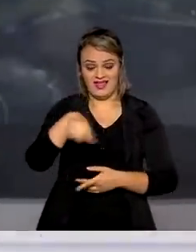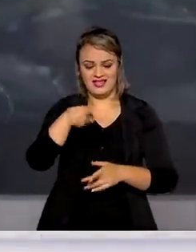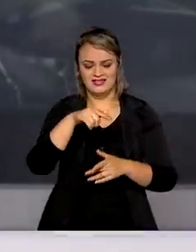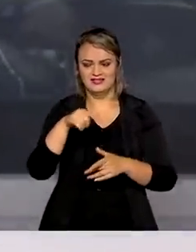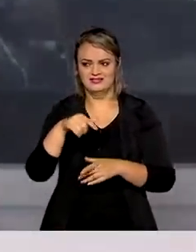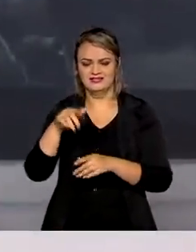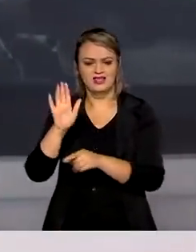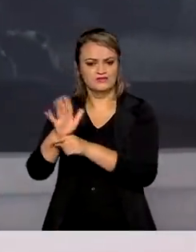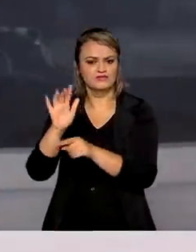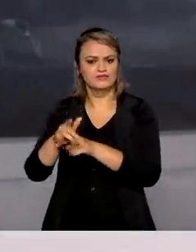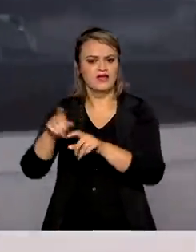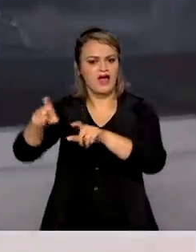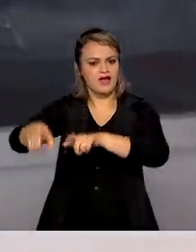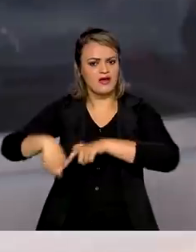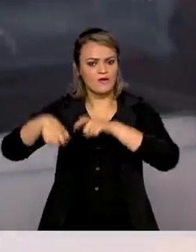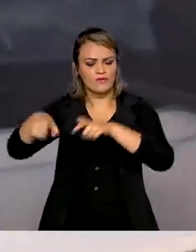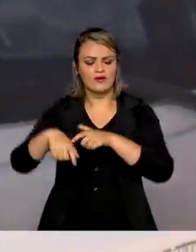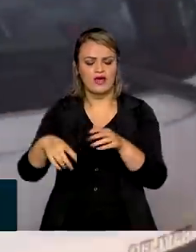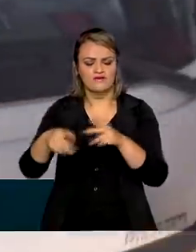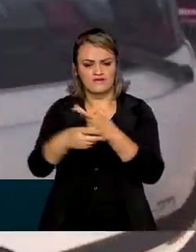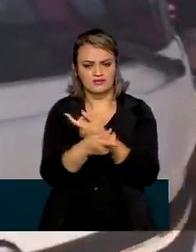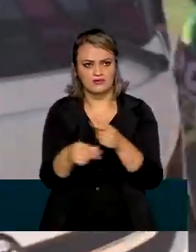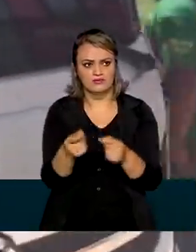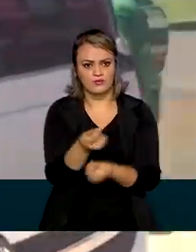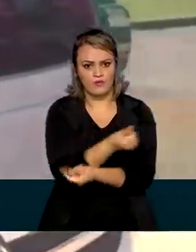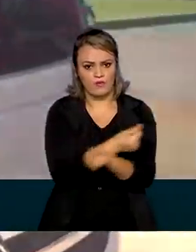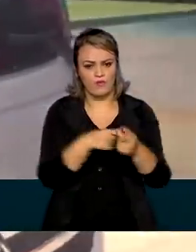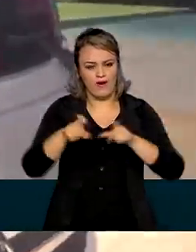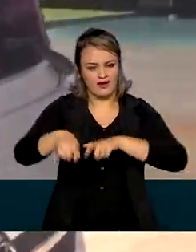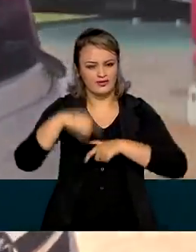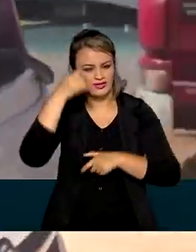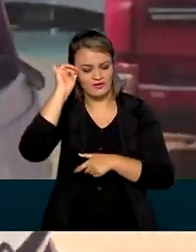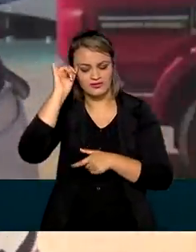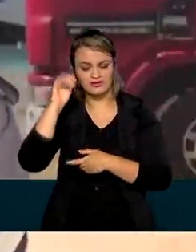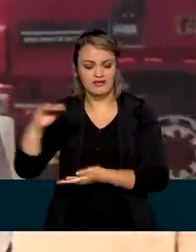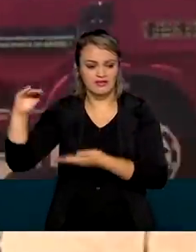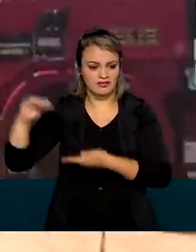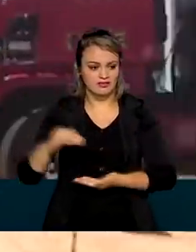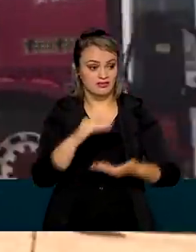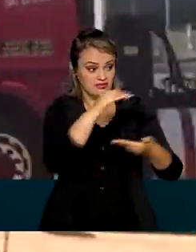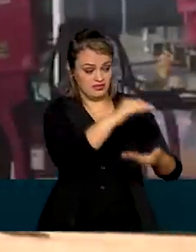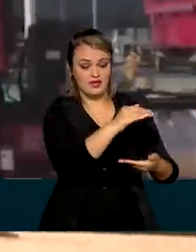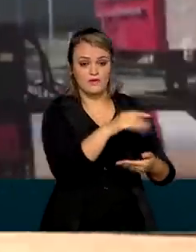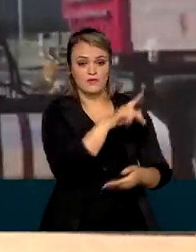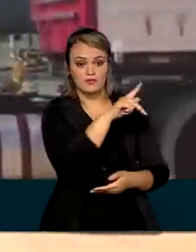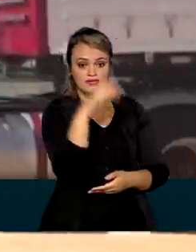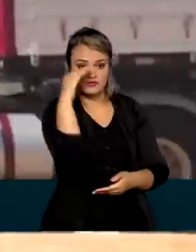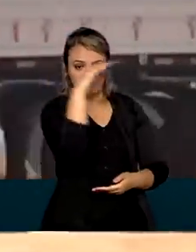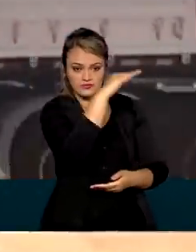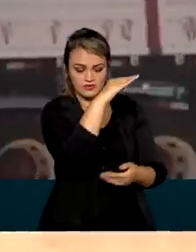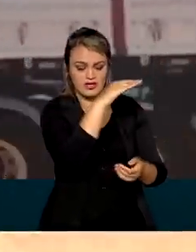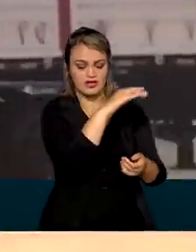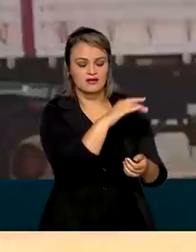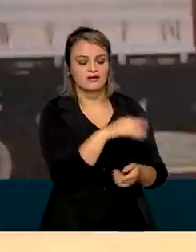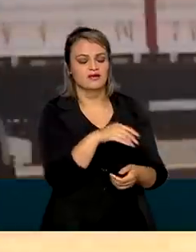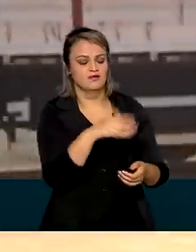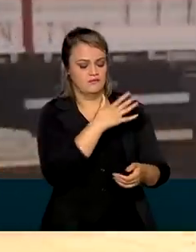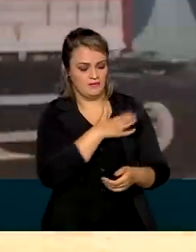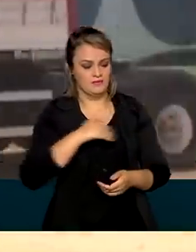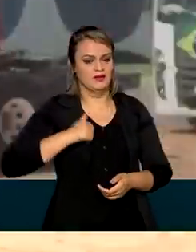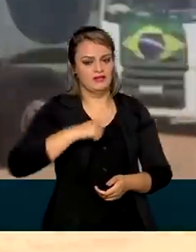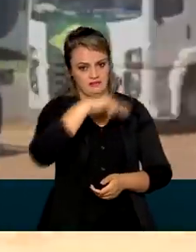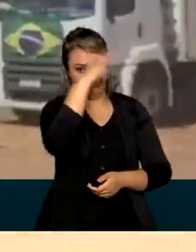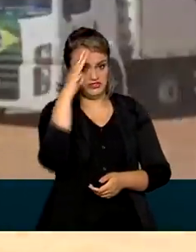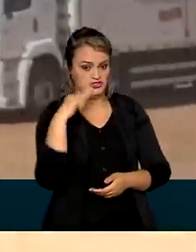rurais e entidades ligadas ao agronegócio entregaram pessoalmente ao presidente Jair Bolsonaro e à primeira-dama Michele